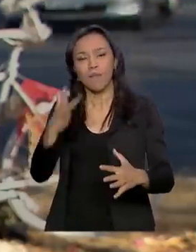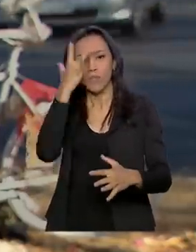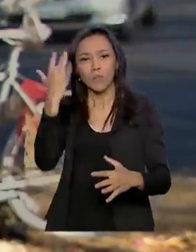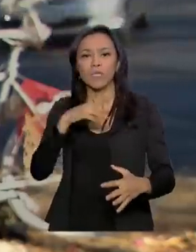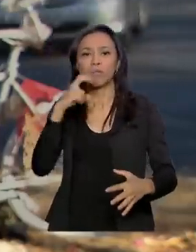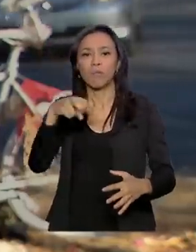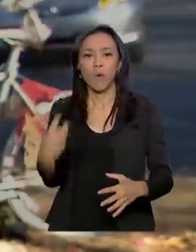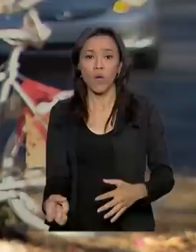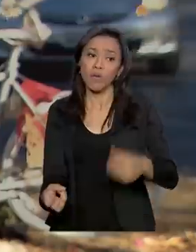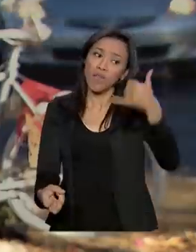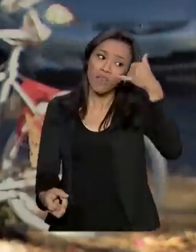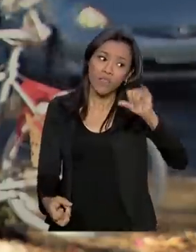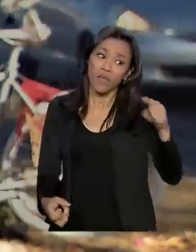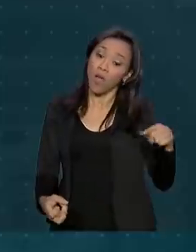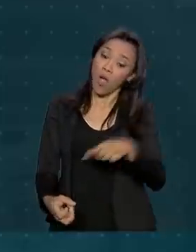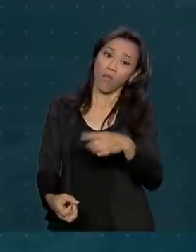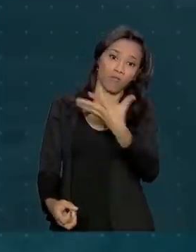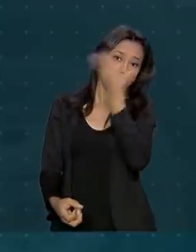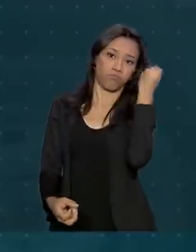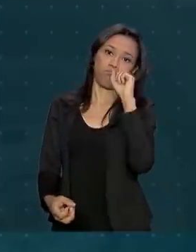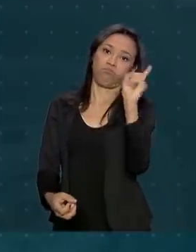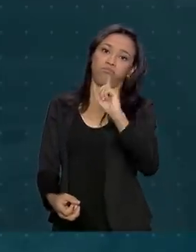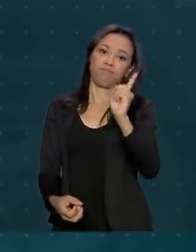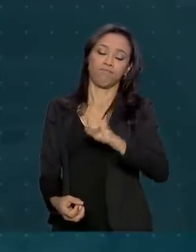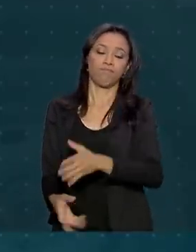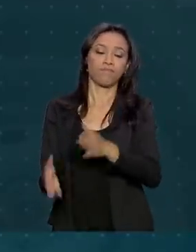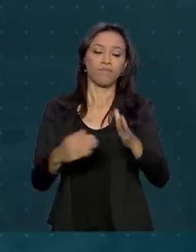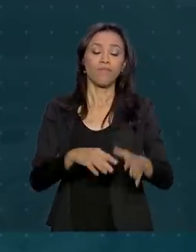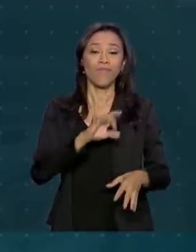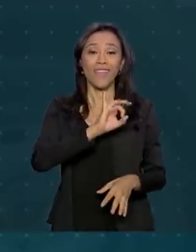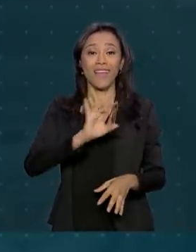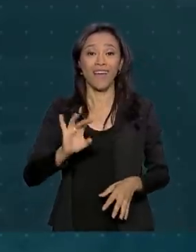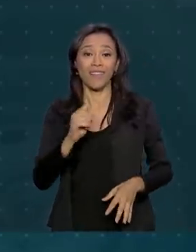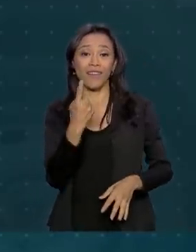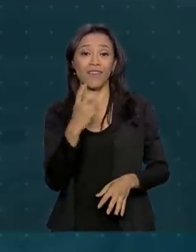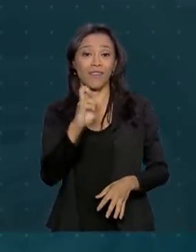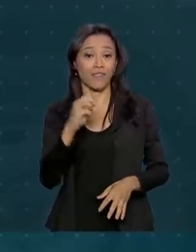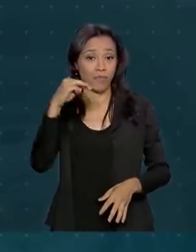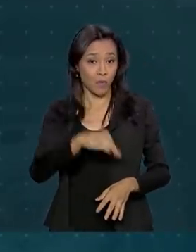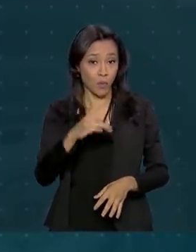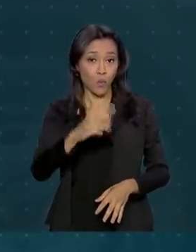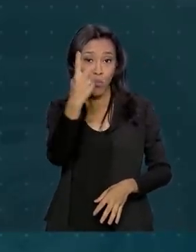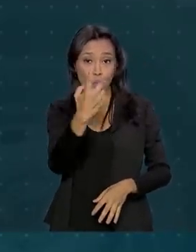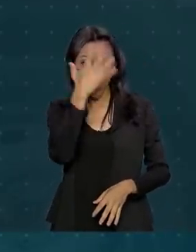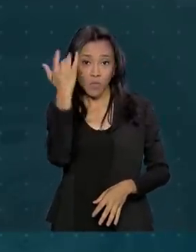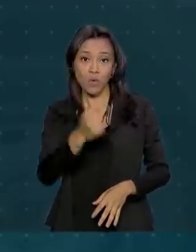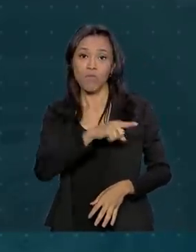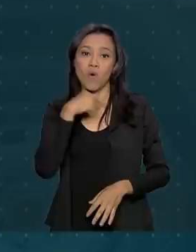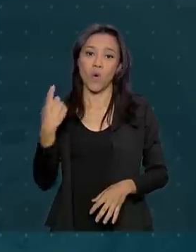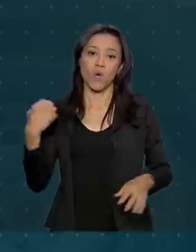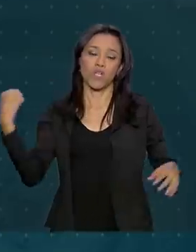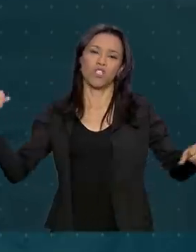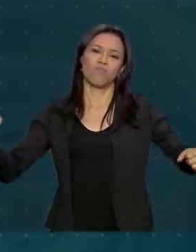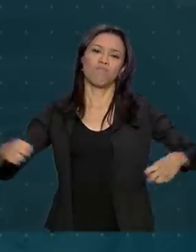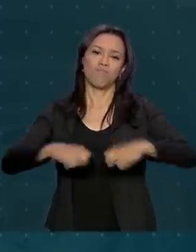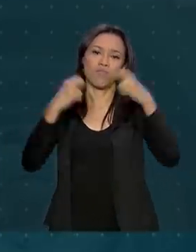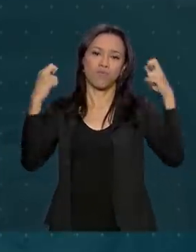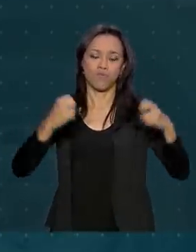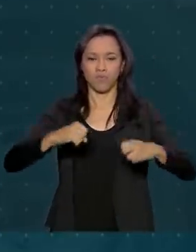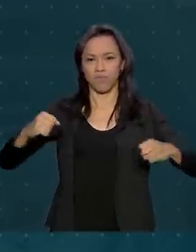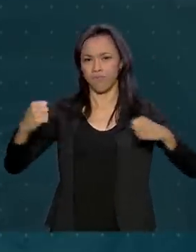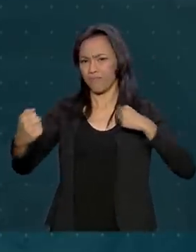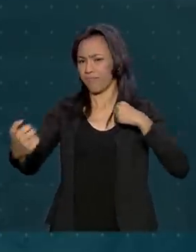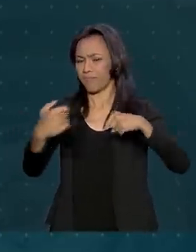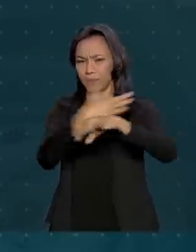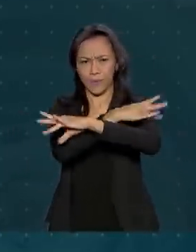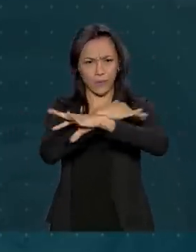impedir que a morte seja esquecida. A cada 15 minutos, uma pessoa morre em um acidente de trânsito no Brasil. De acordo com